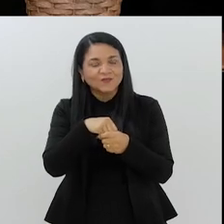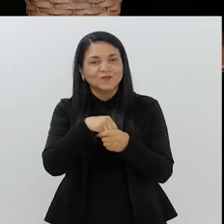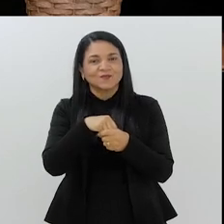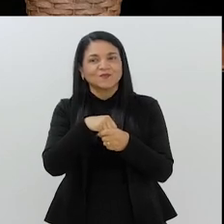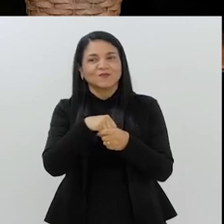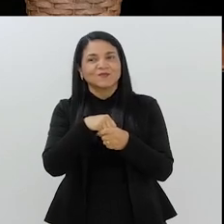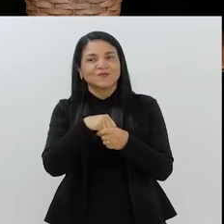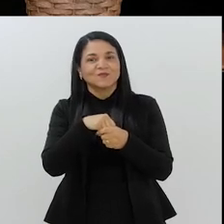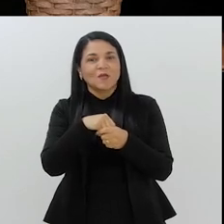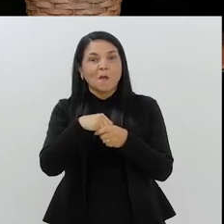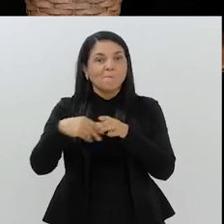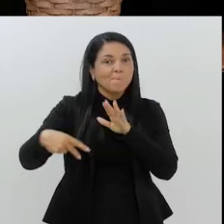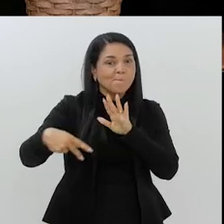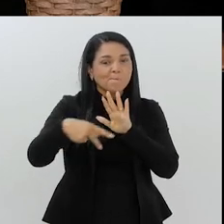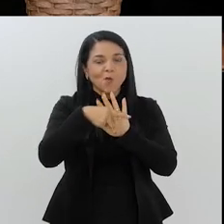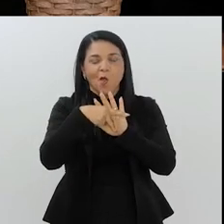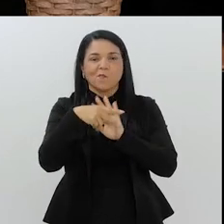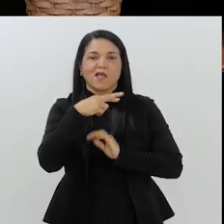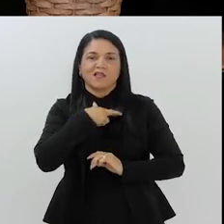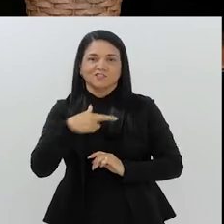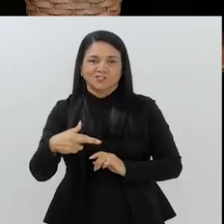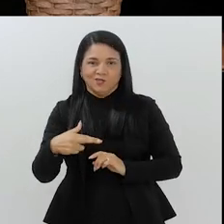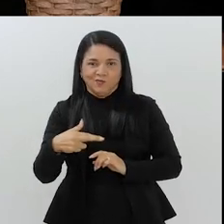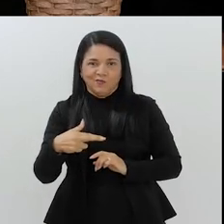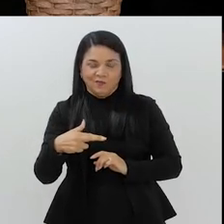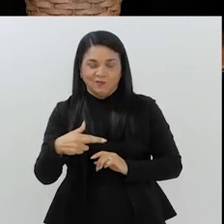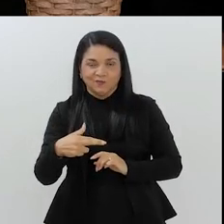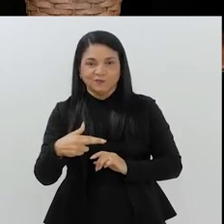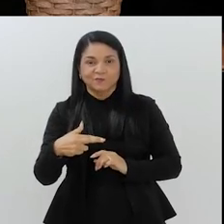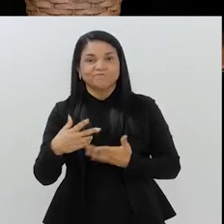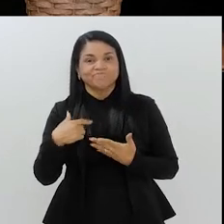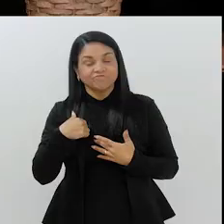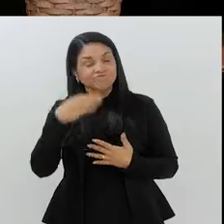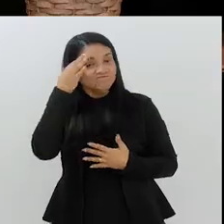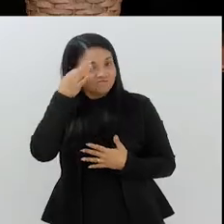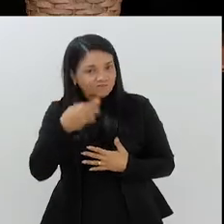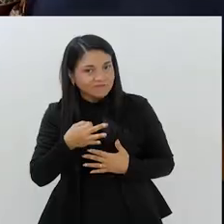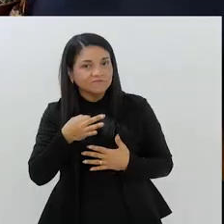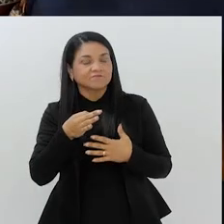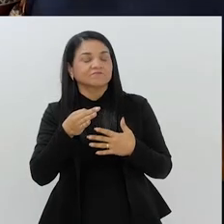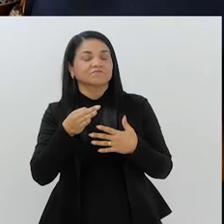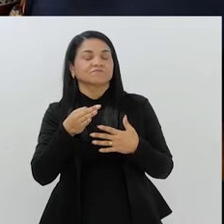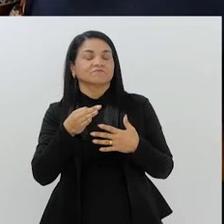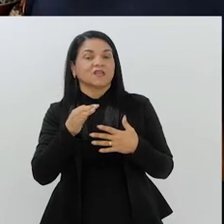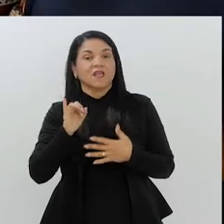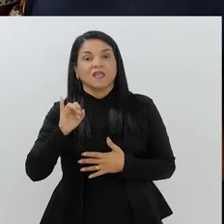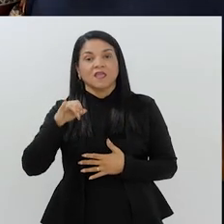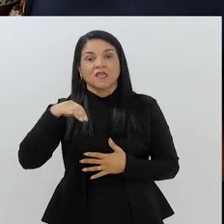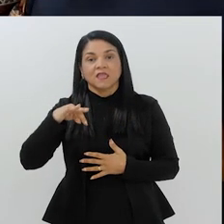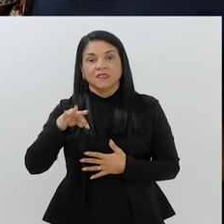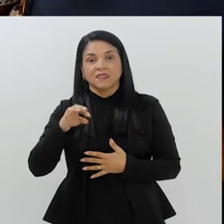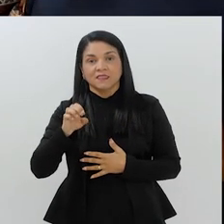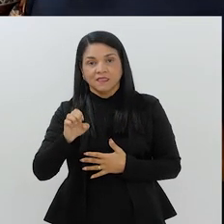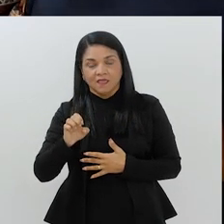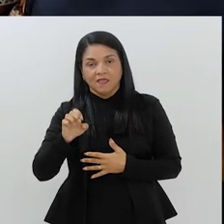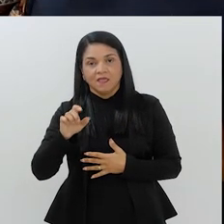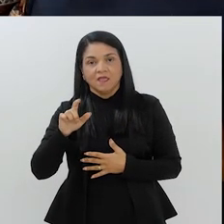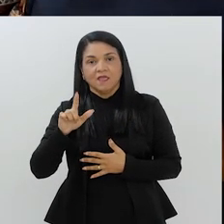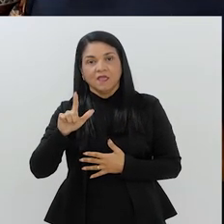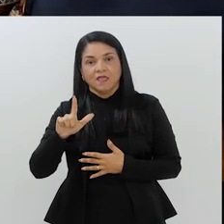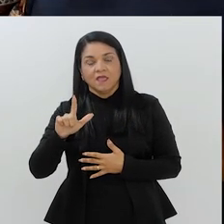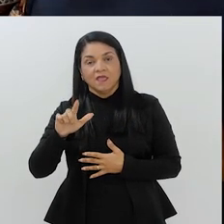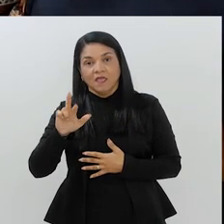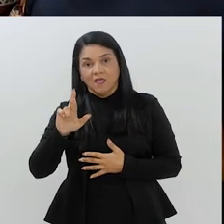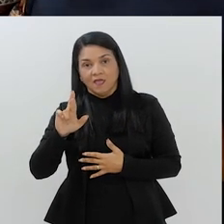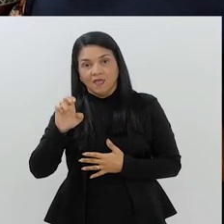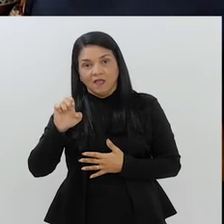sua religião. E isso é que eu entendo como oração interreligiosa, né? Exatamente. E ali